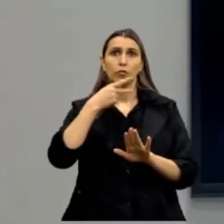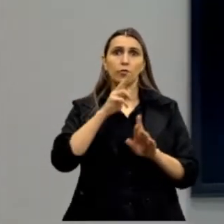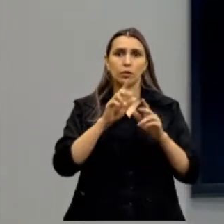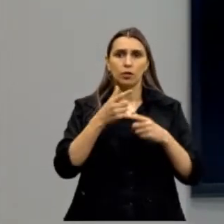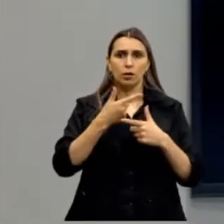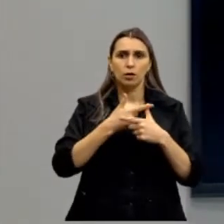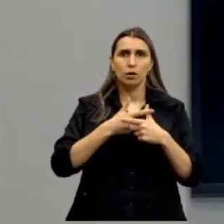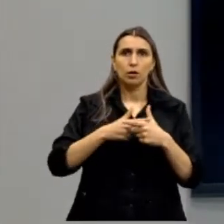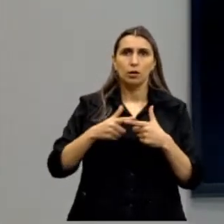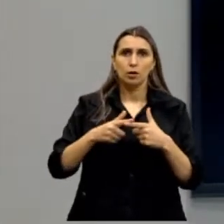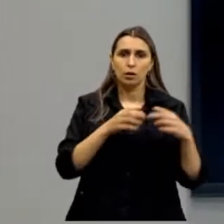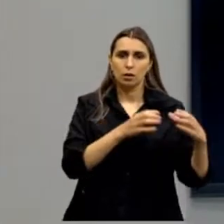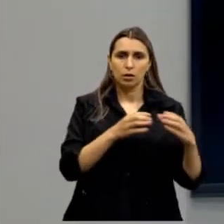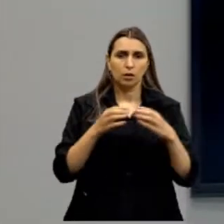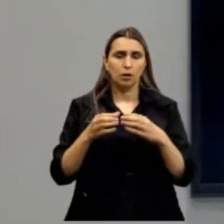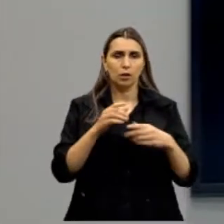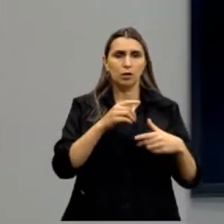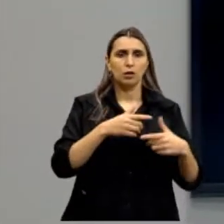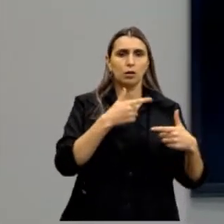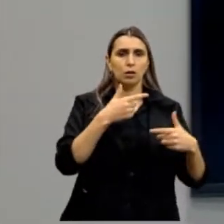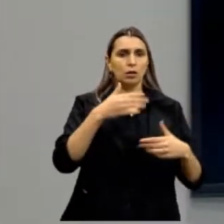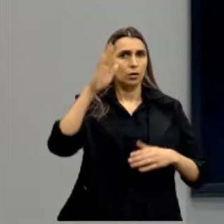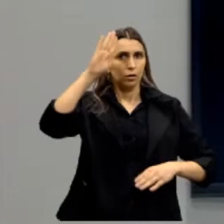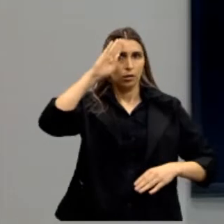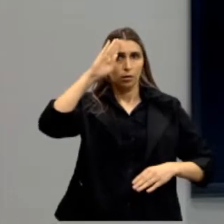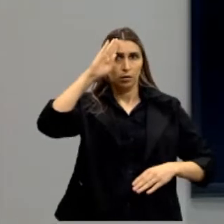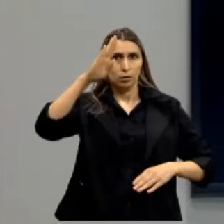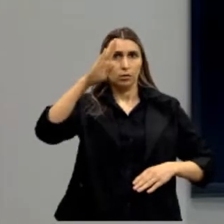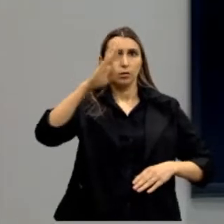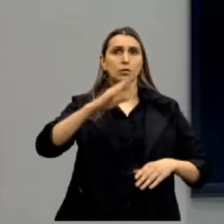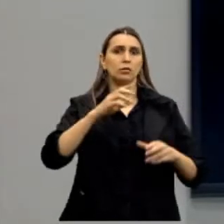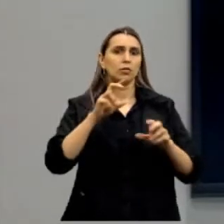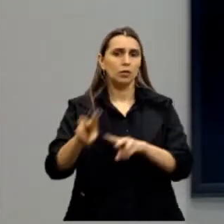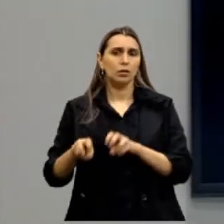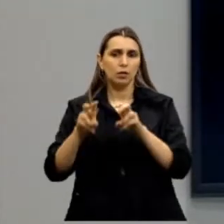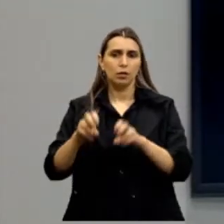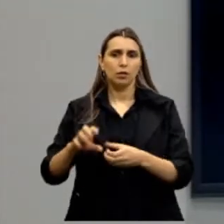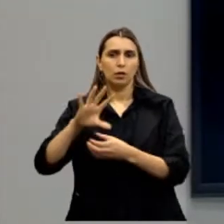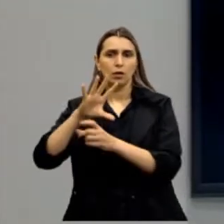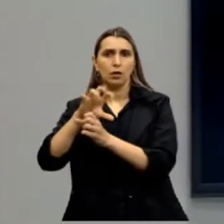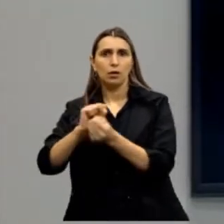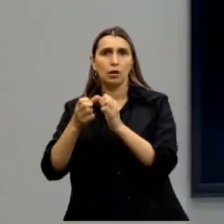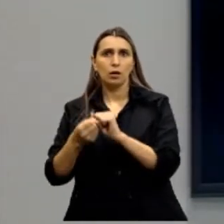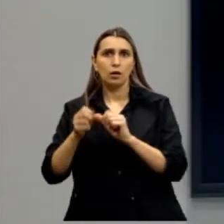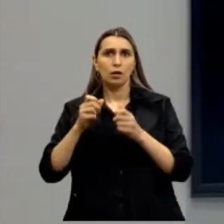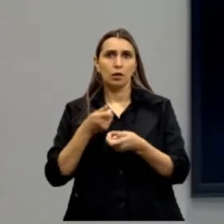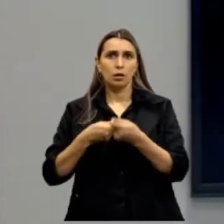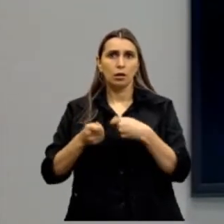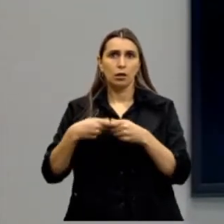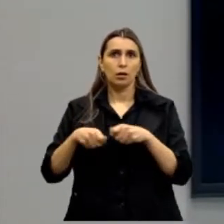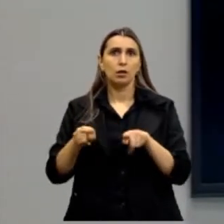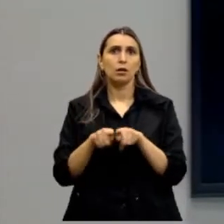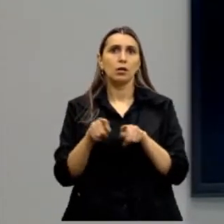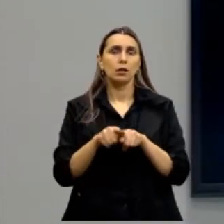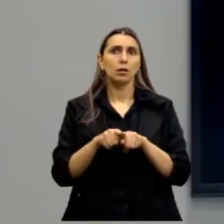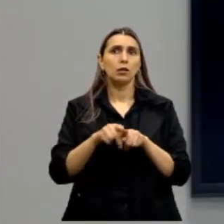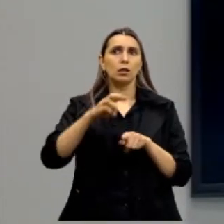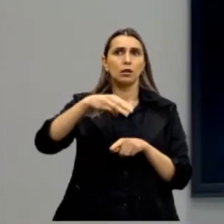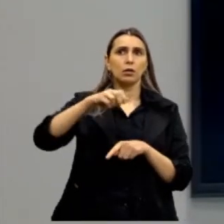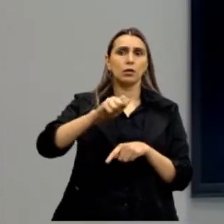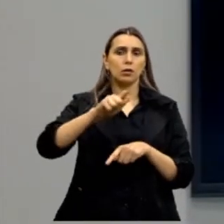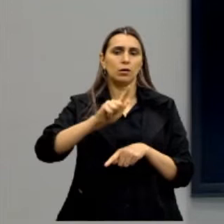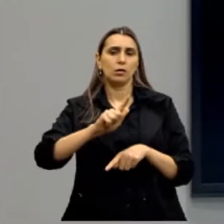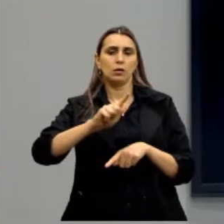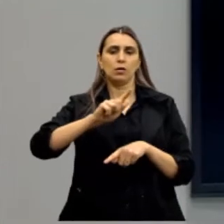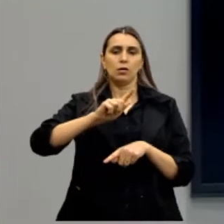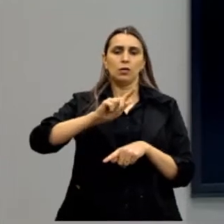divisão dos militares, produtores, formada por agricultores, artesãos, comerciantes e a dos magistrados, entre os magistrados aqueles que